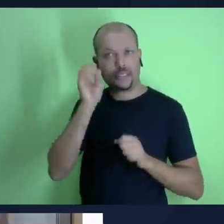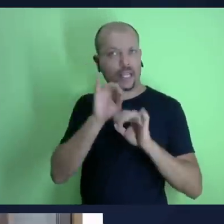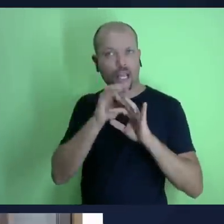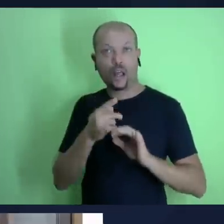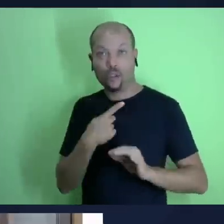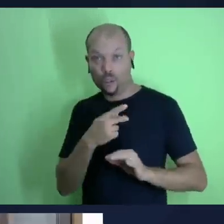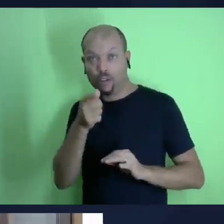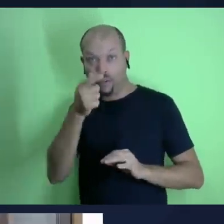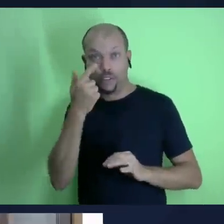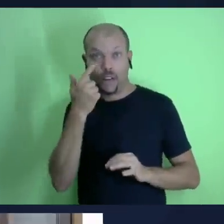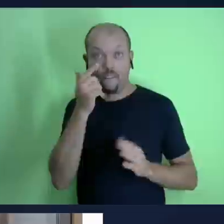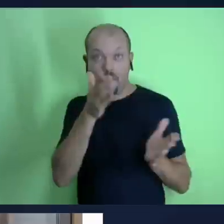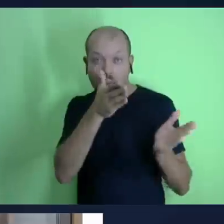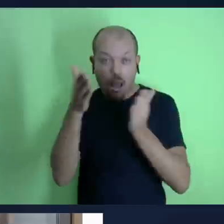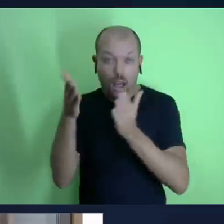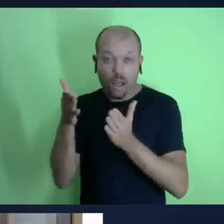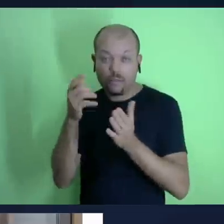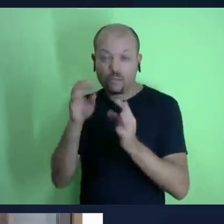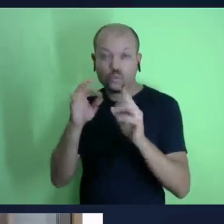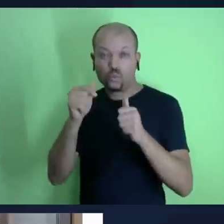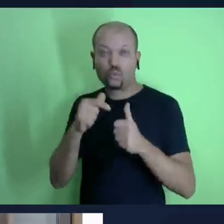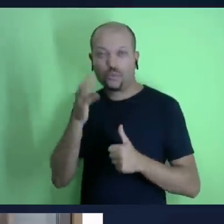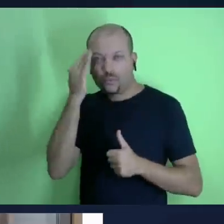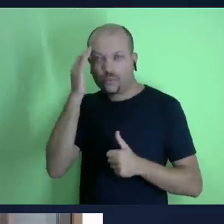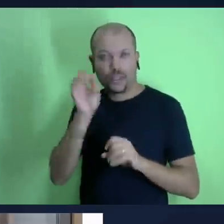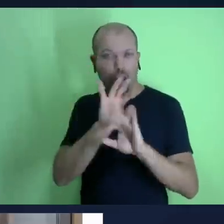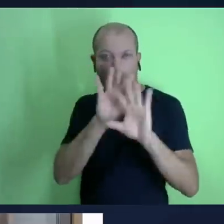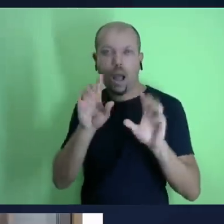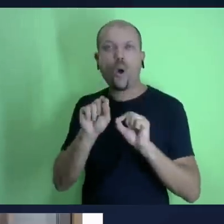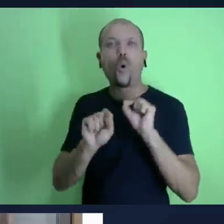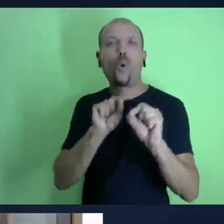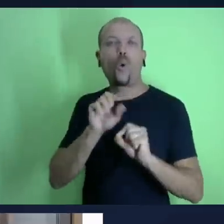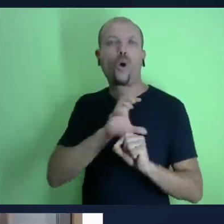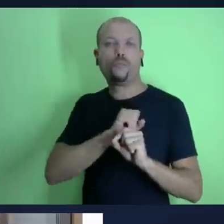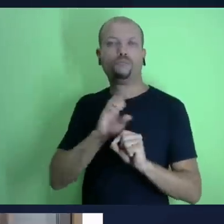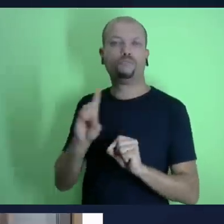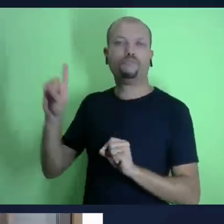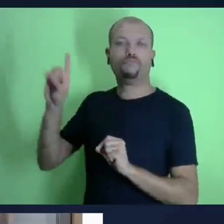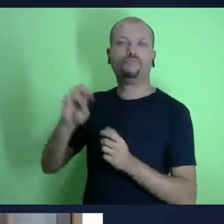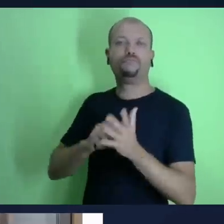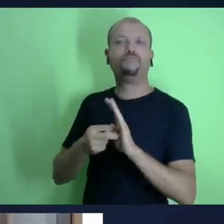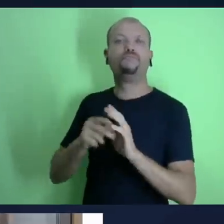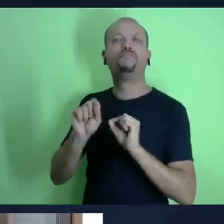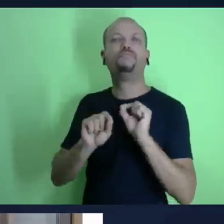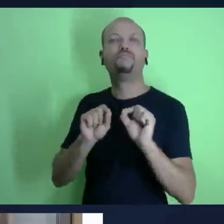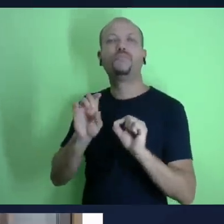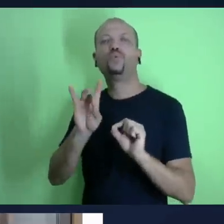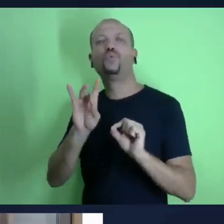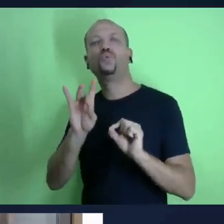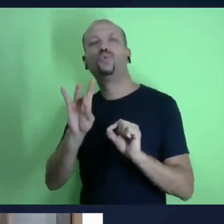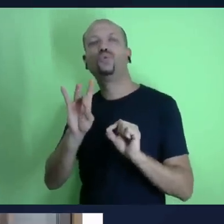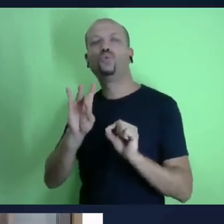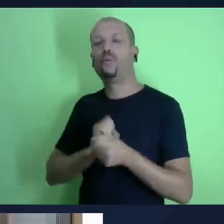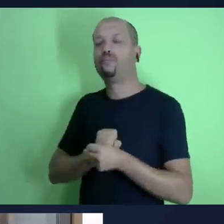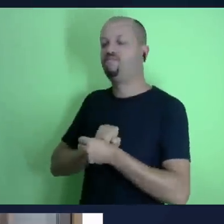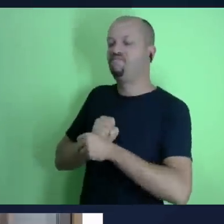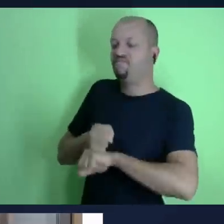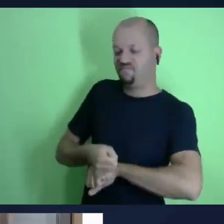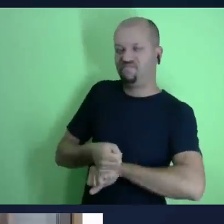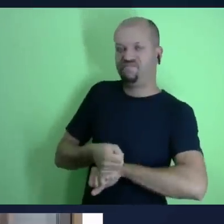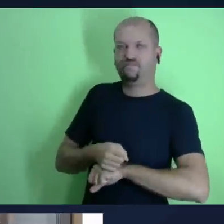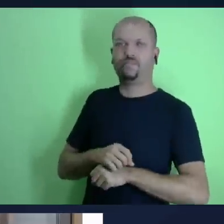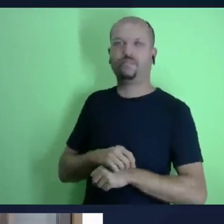você tem que fazer mas é uma resposta voluntária por aquele que deu tudo que tinha